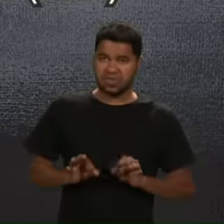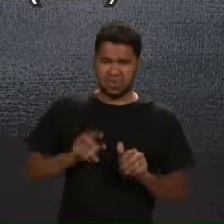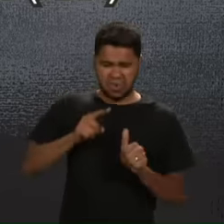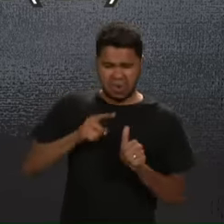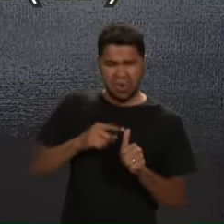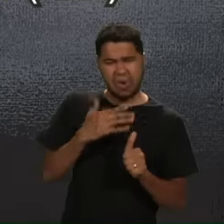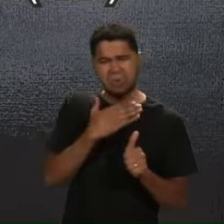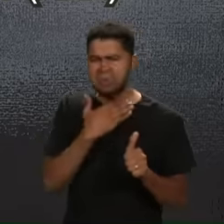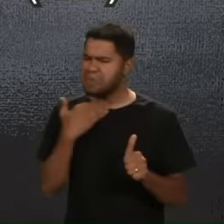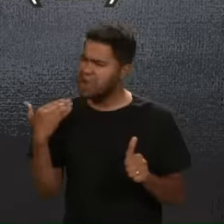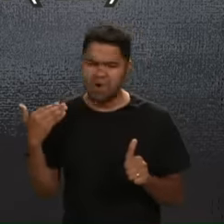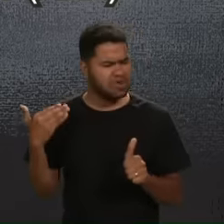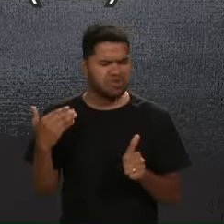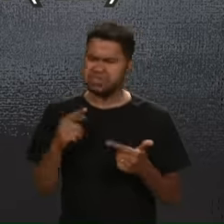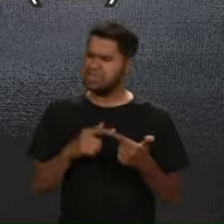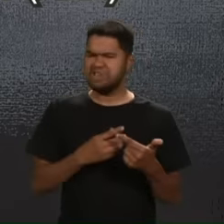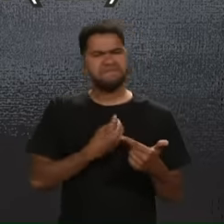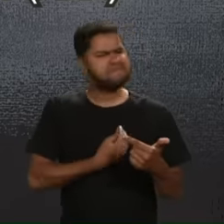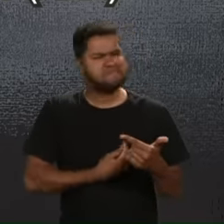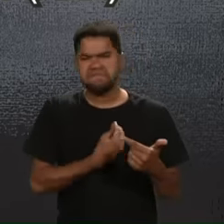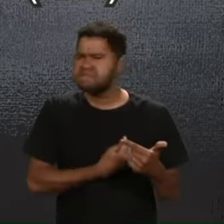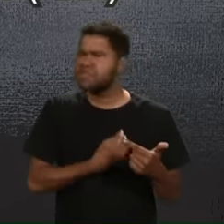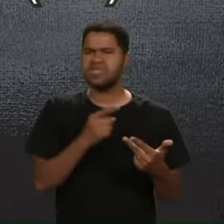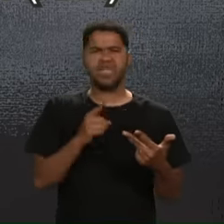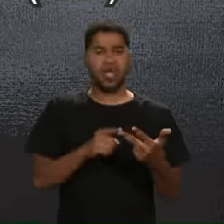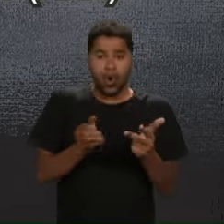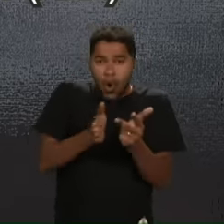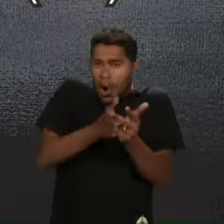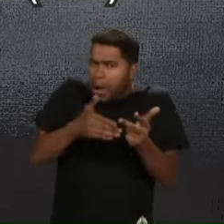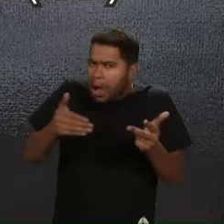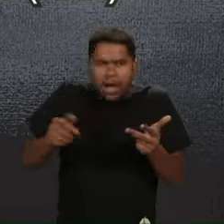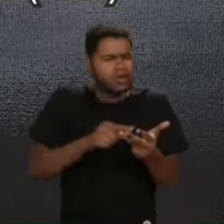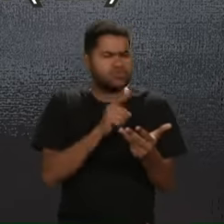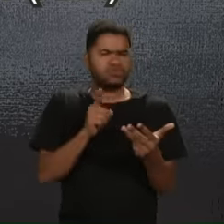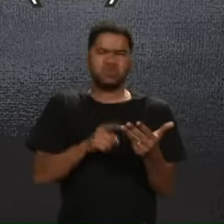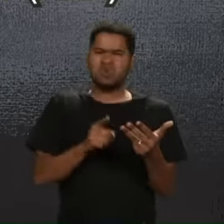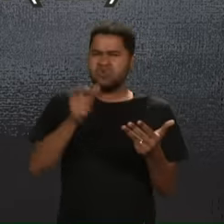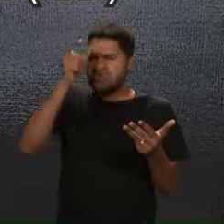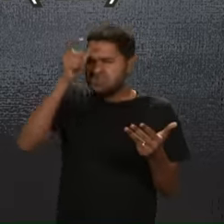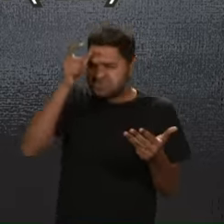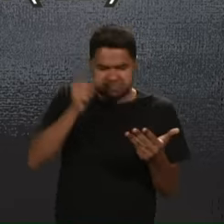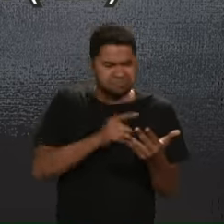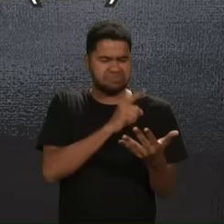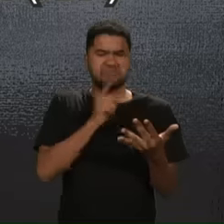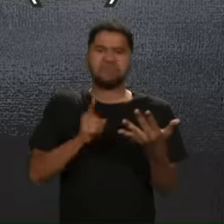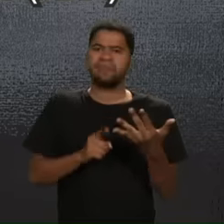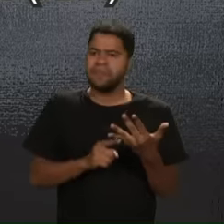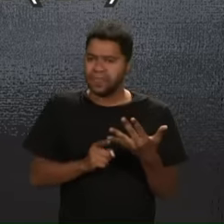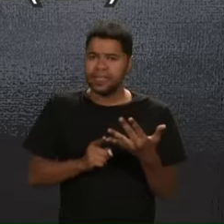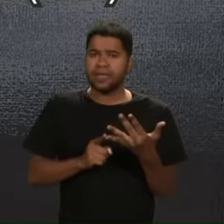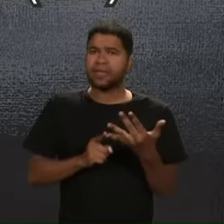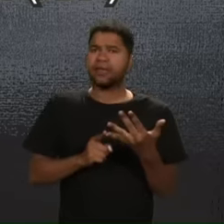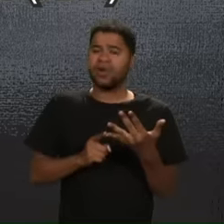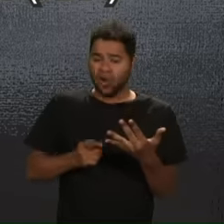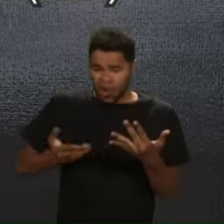nem a morte Nem a vida Nem os anjos Nem os principados Nem as coisas